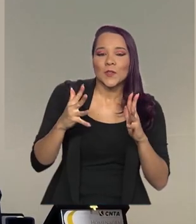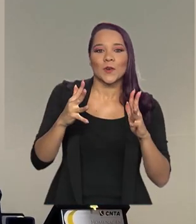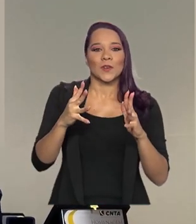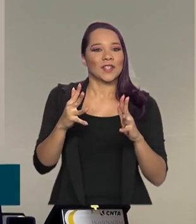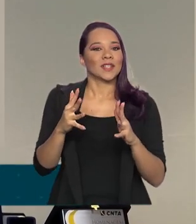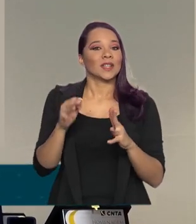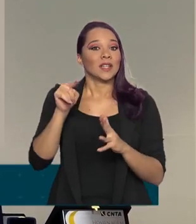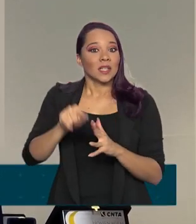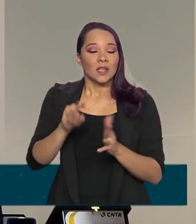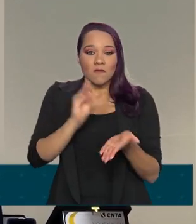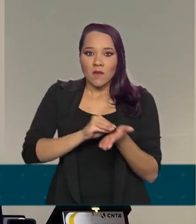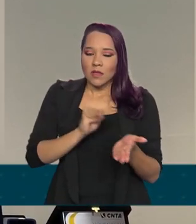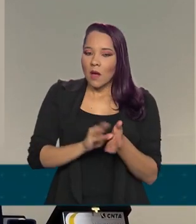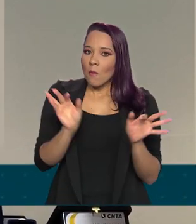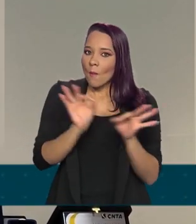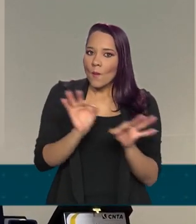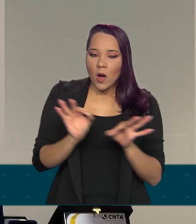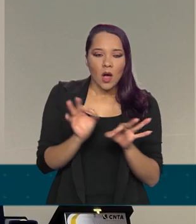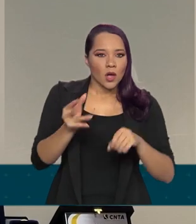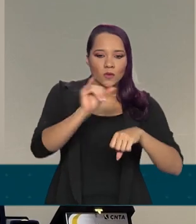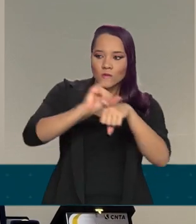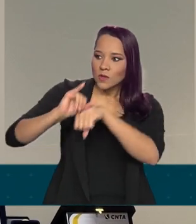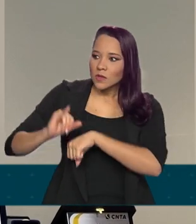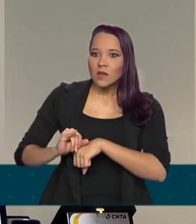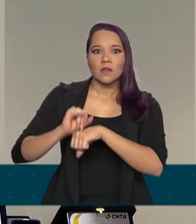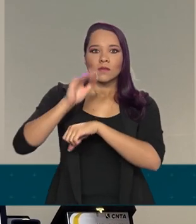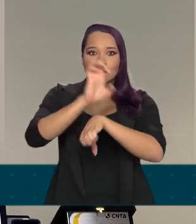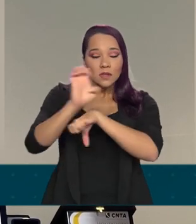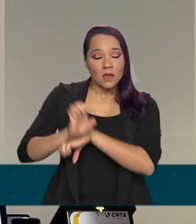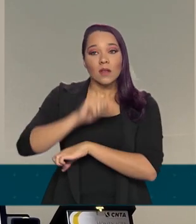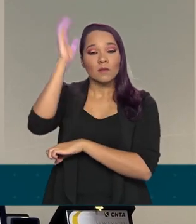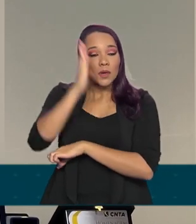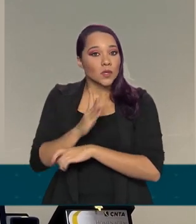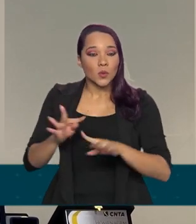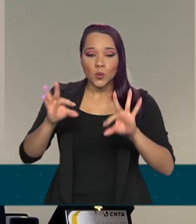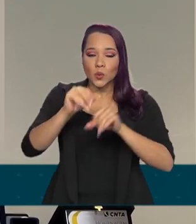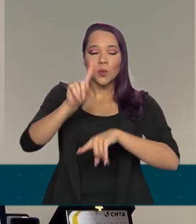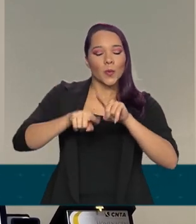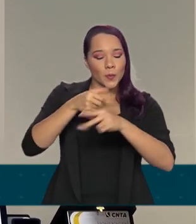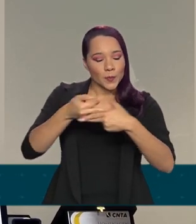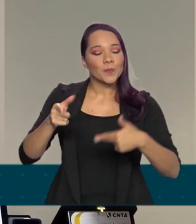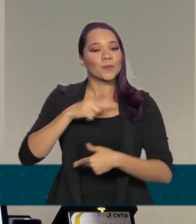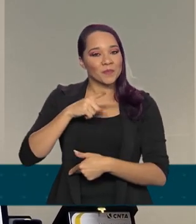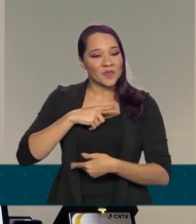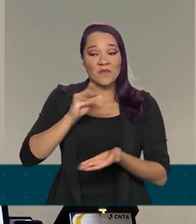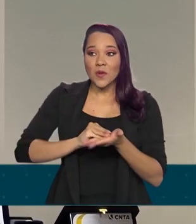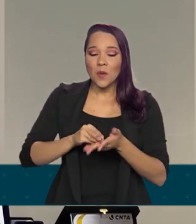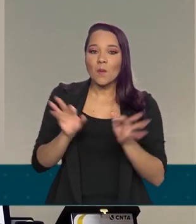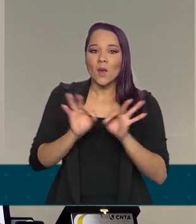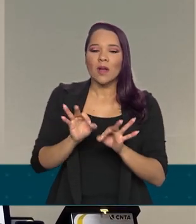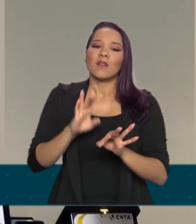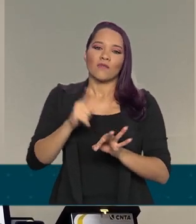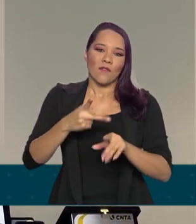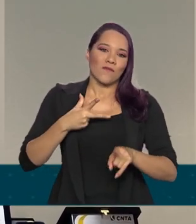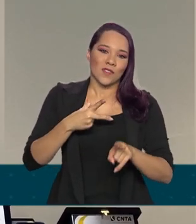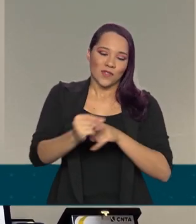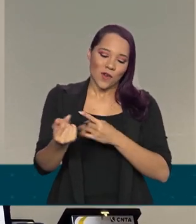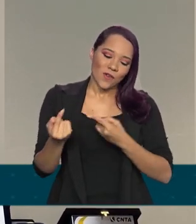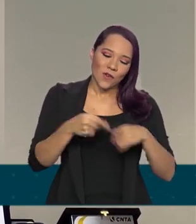faltasse material em nenhuma das unidades da federação para os nossos profissionais de saúde. Uma grande vitória no enfrentamento dessa